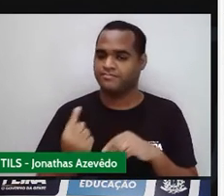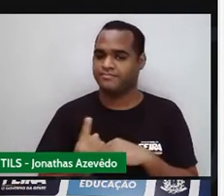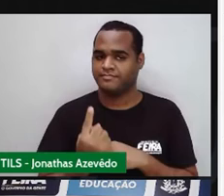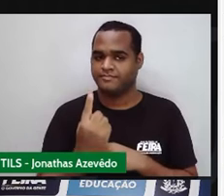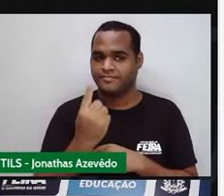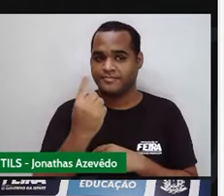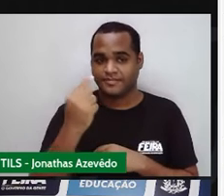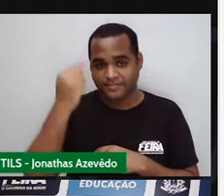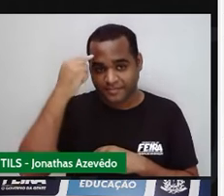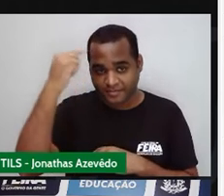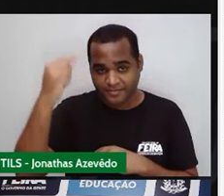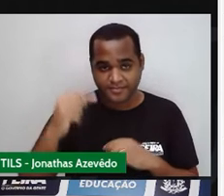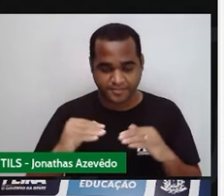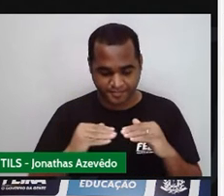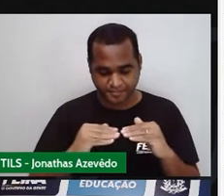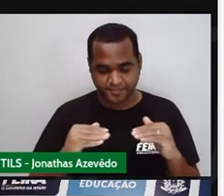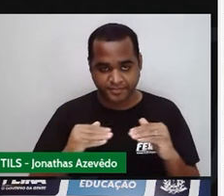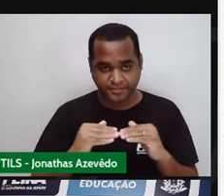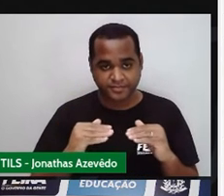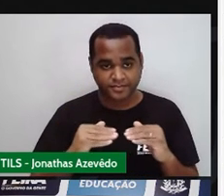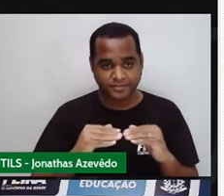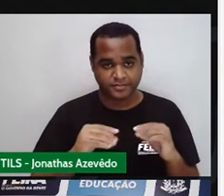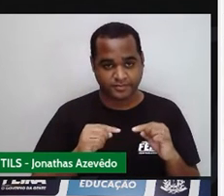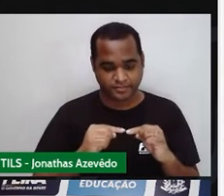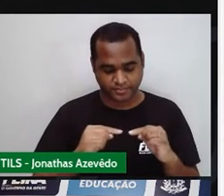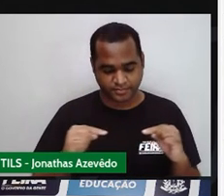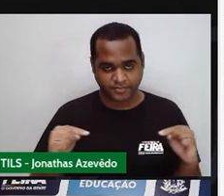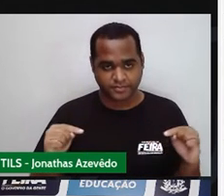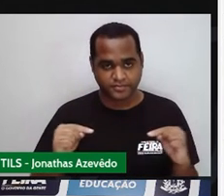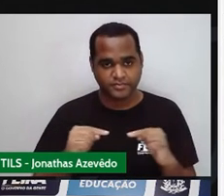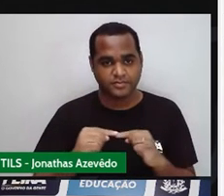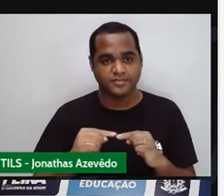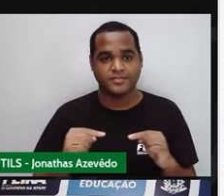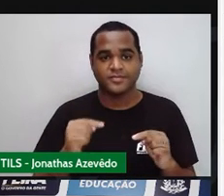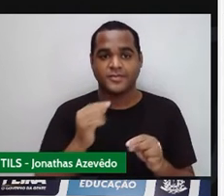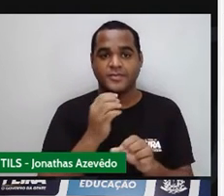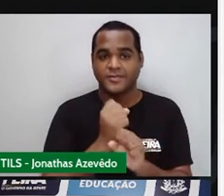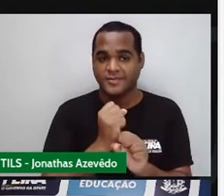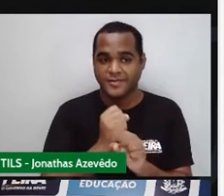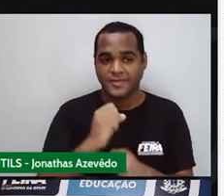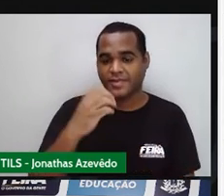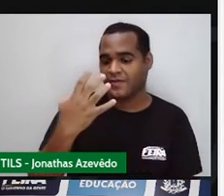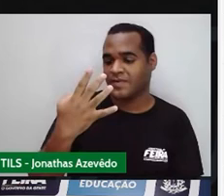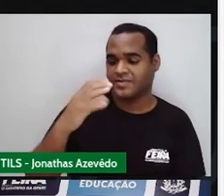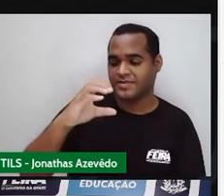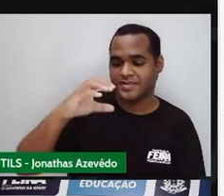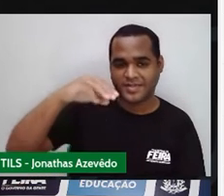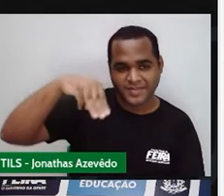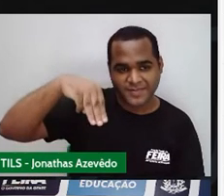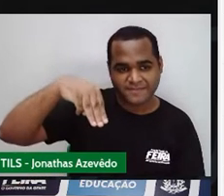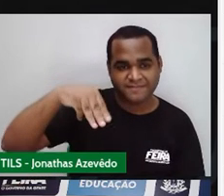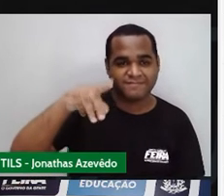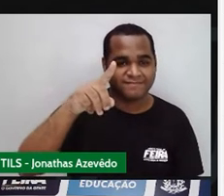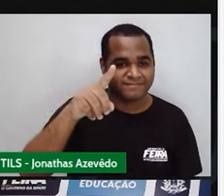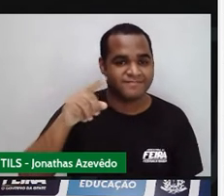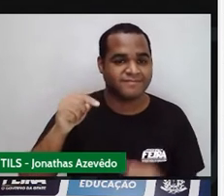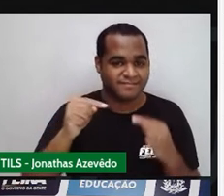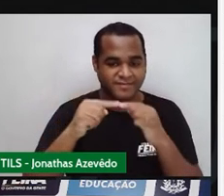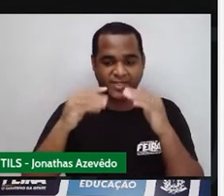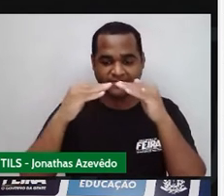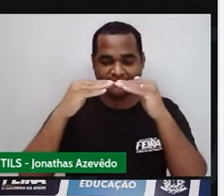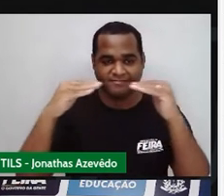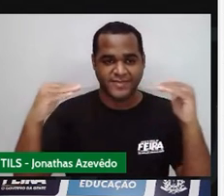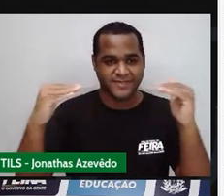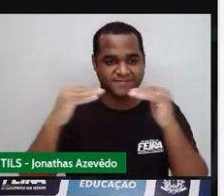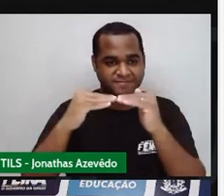Quem é a base do triângulo pequeno, tá aqui, ó. É esses 4 centímetros. Esse lado aqui, né? Esse lado aqui